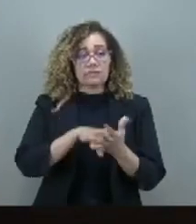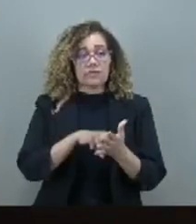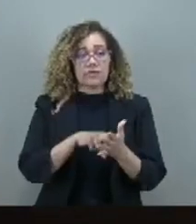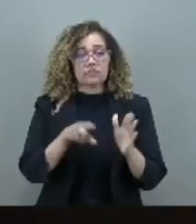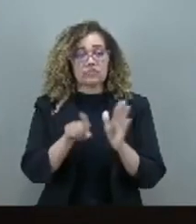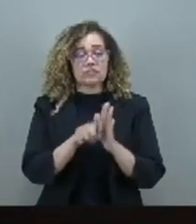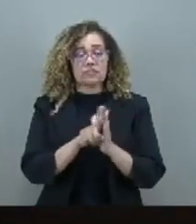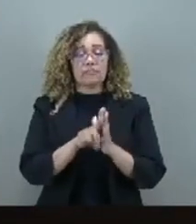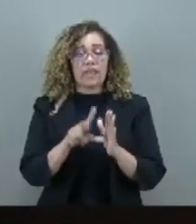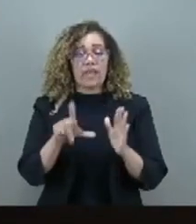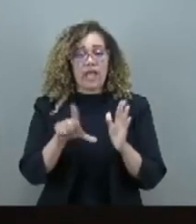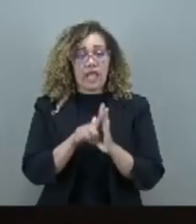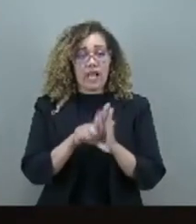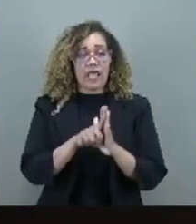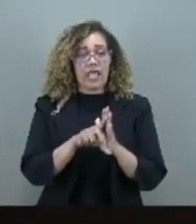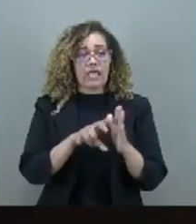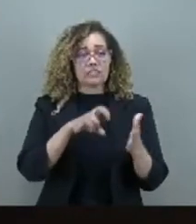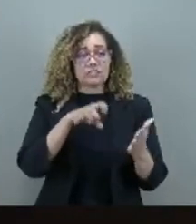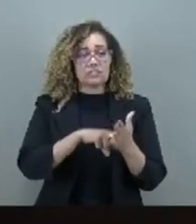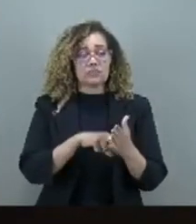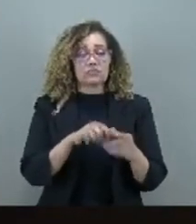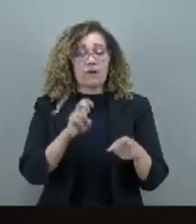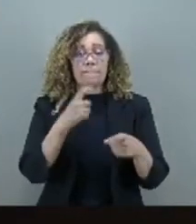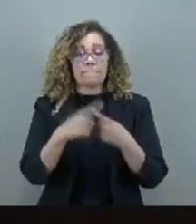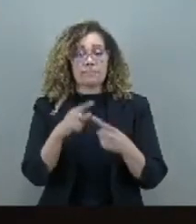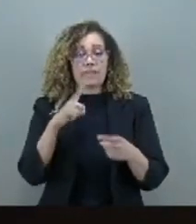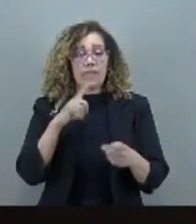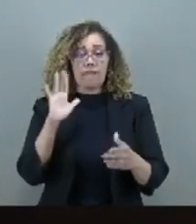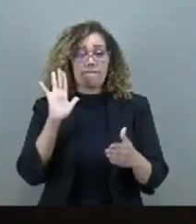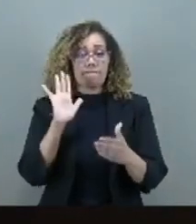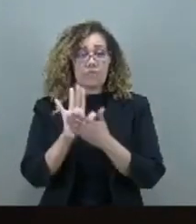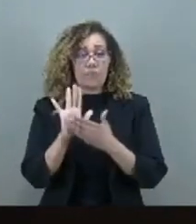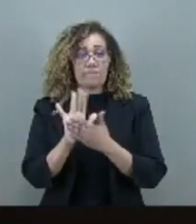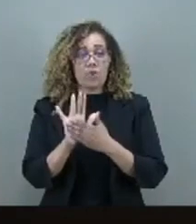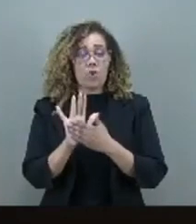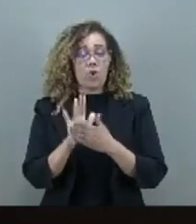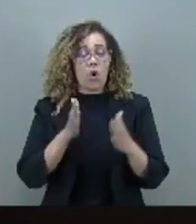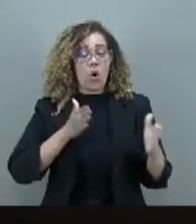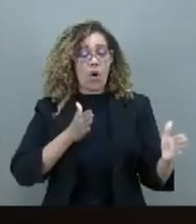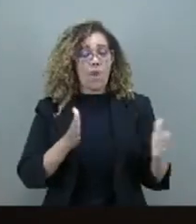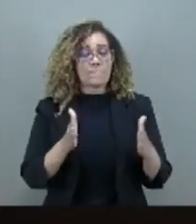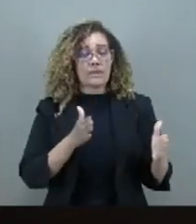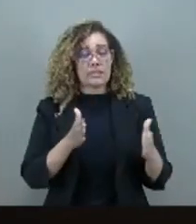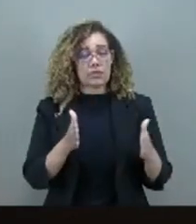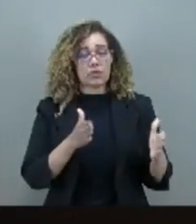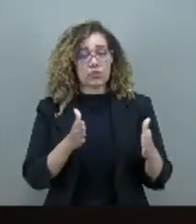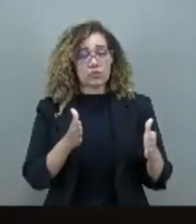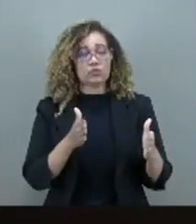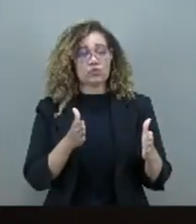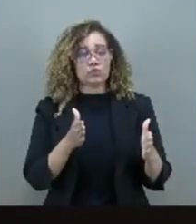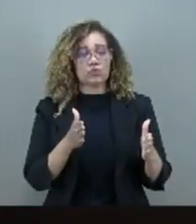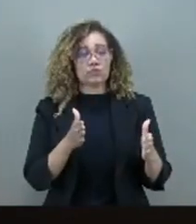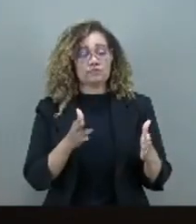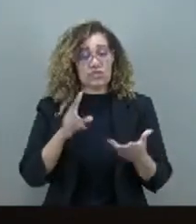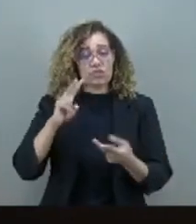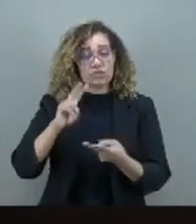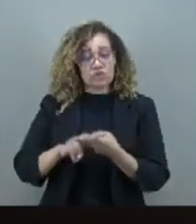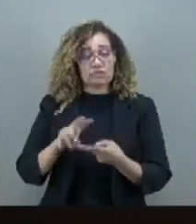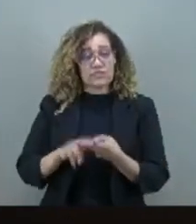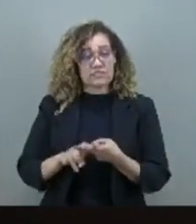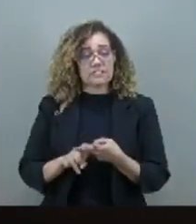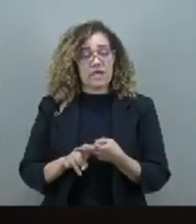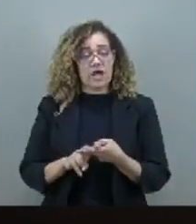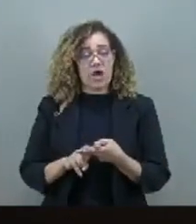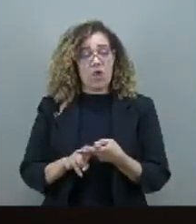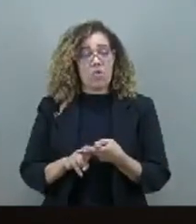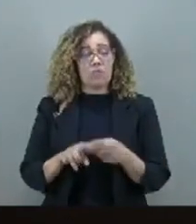execução penal para propor que o período de prisão cautelar